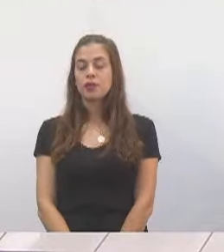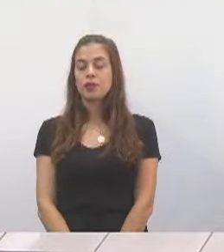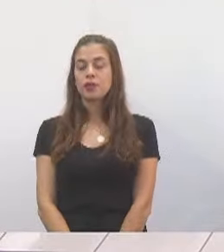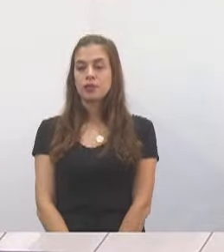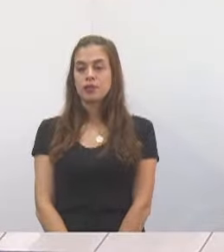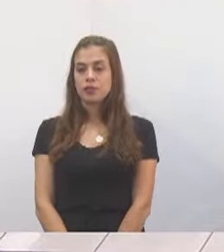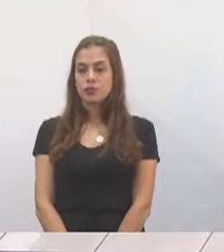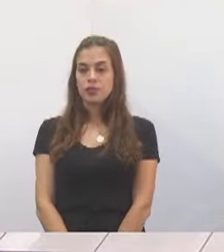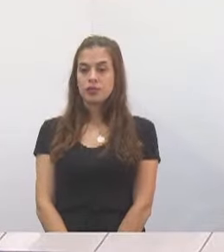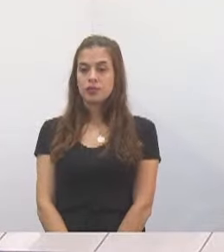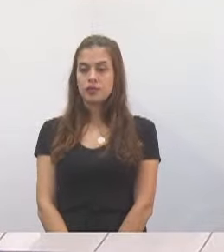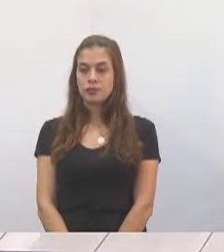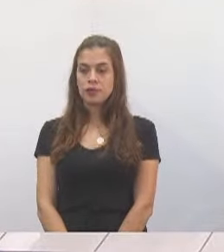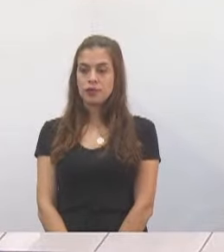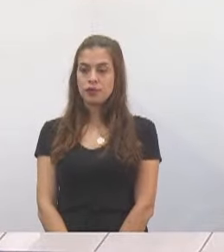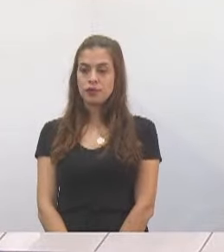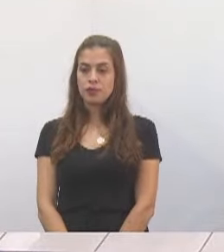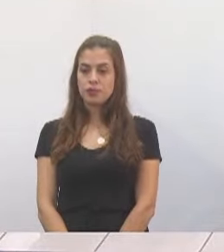vamos E aí, vamos lá. E aí,